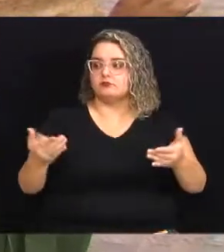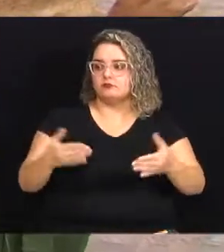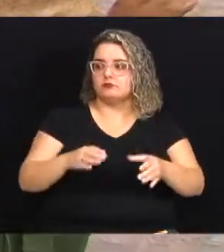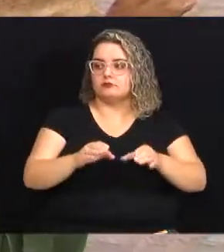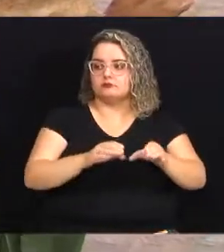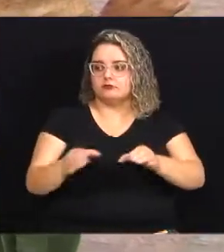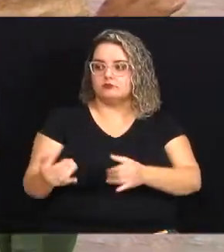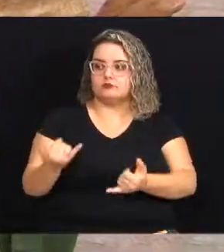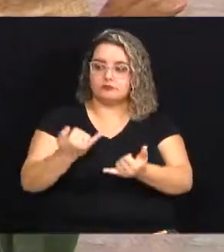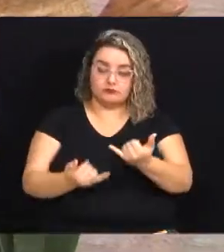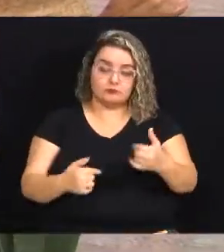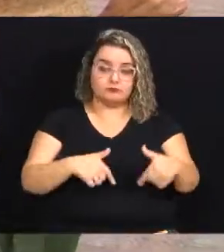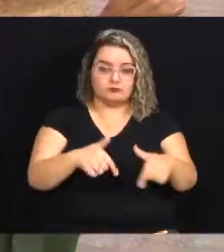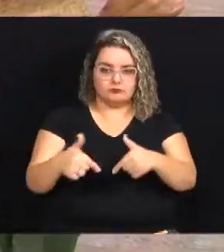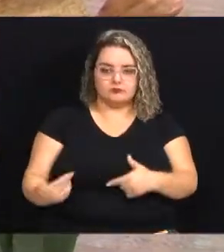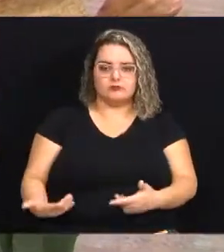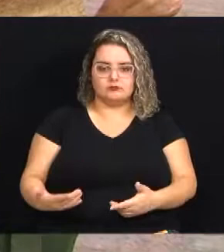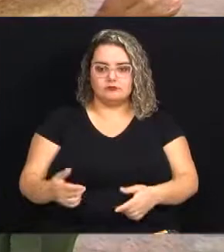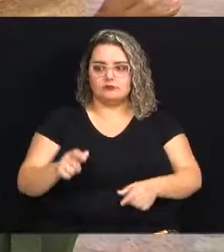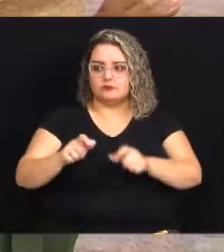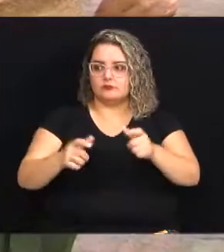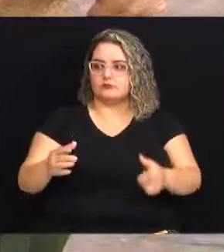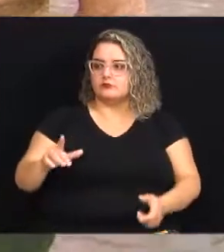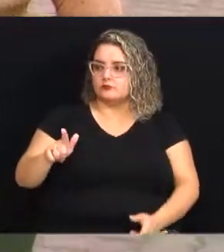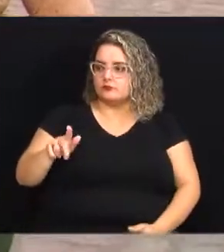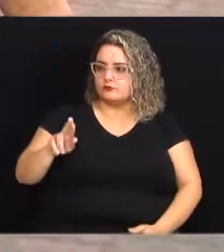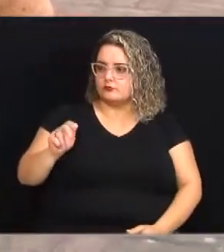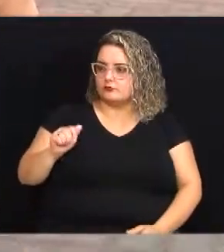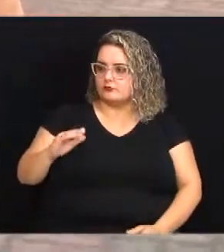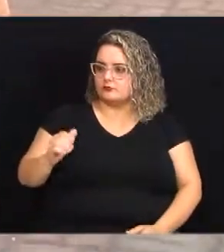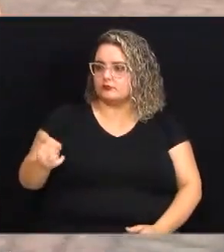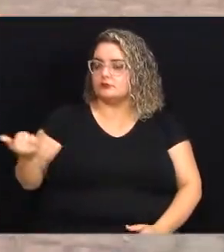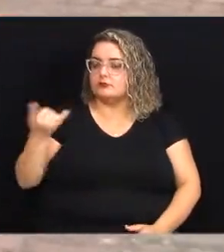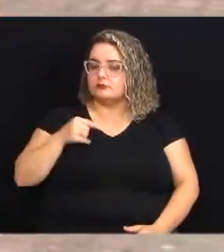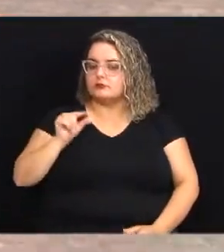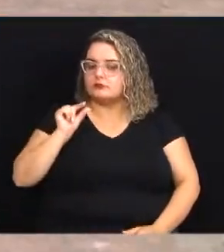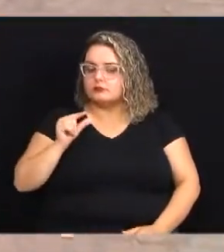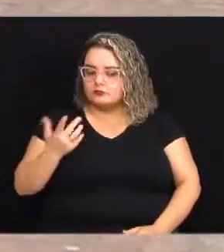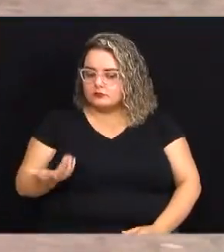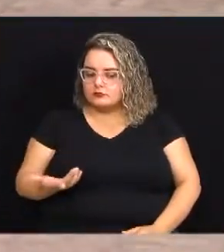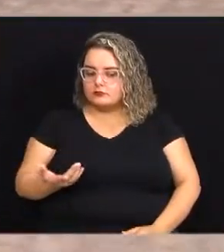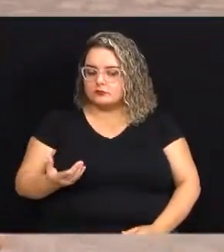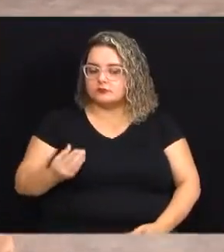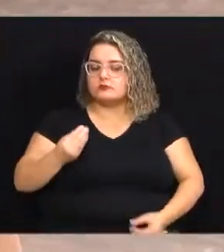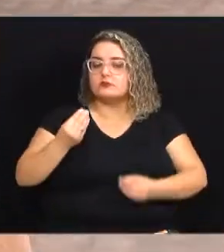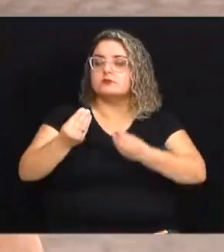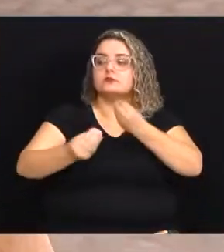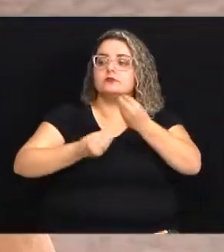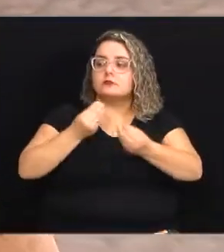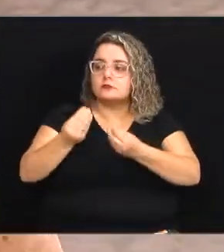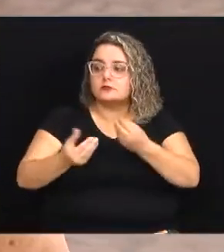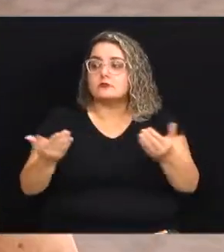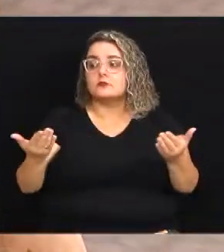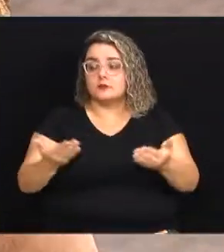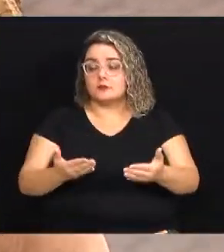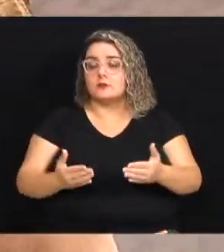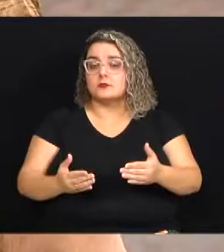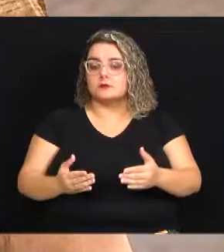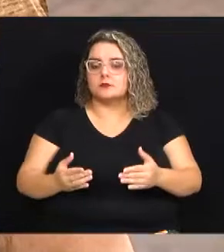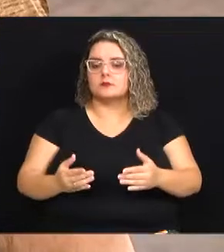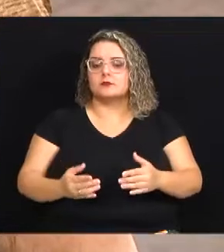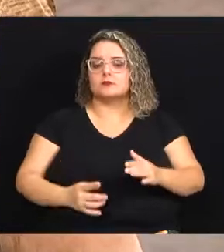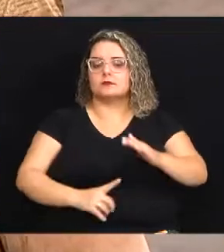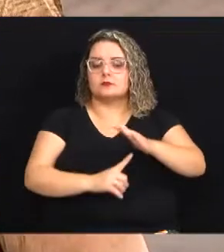coordena parte desse trabalho aqui com o pessoal Graça, conta pra mim um pouquinho como está hoje a